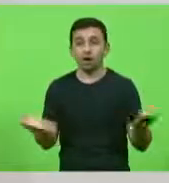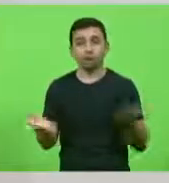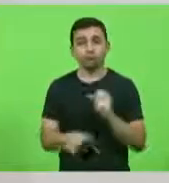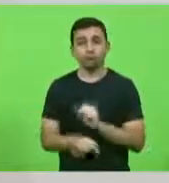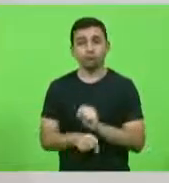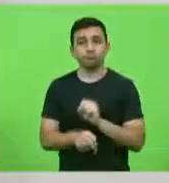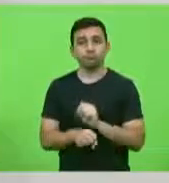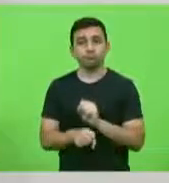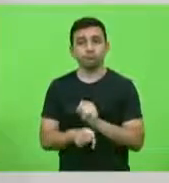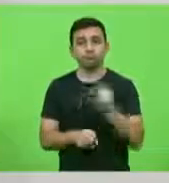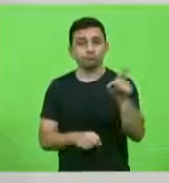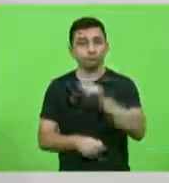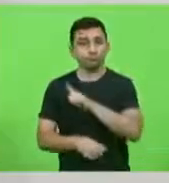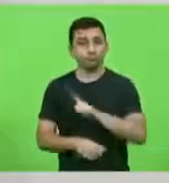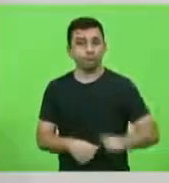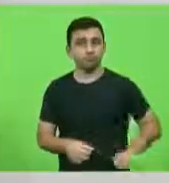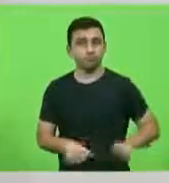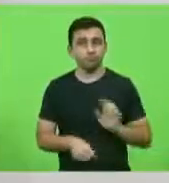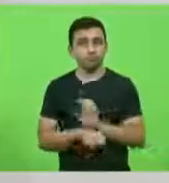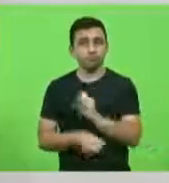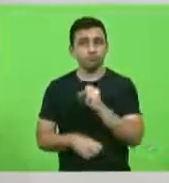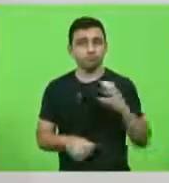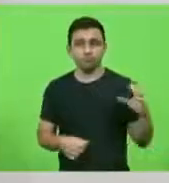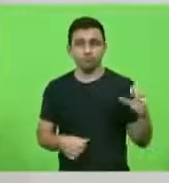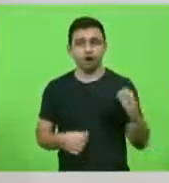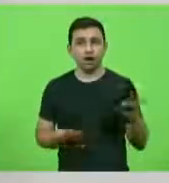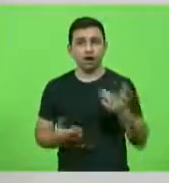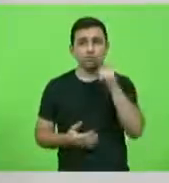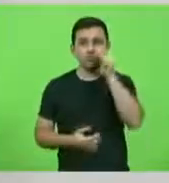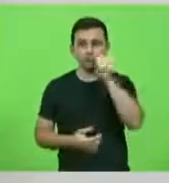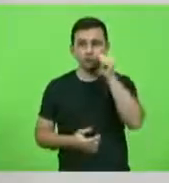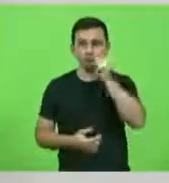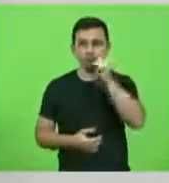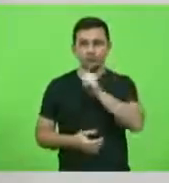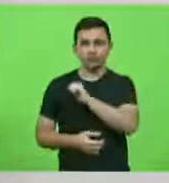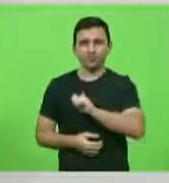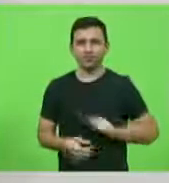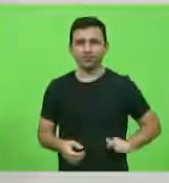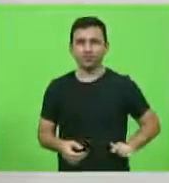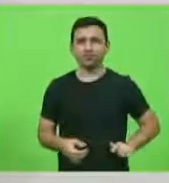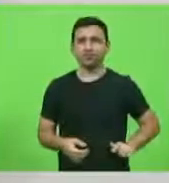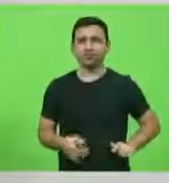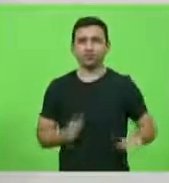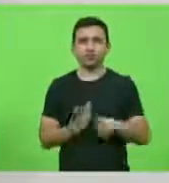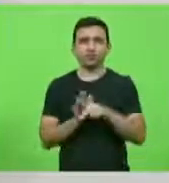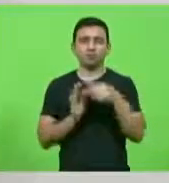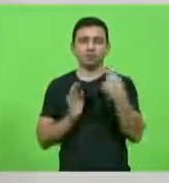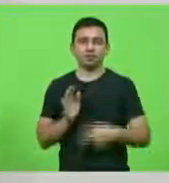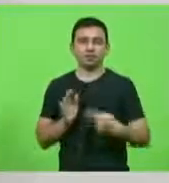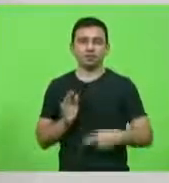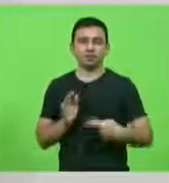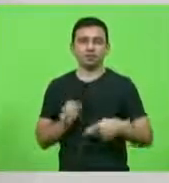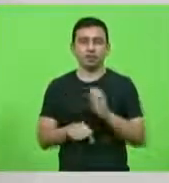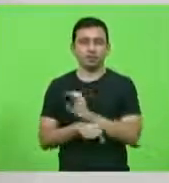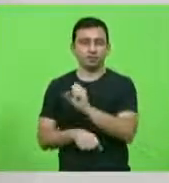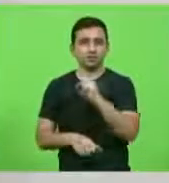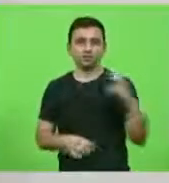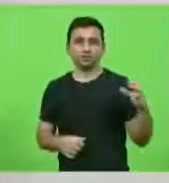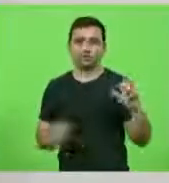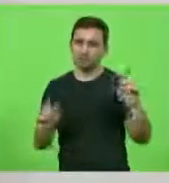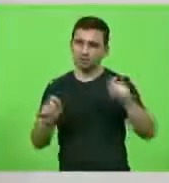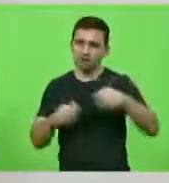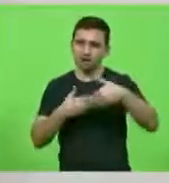que o governo do Estado agora a governadora do Estado de Santa Catarina execute a